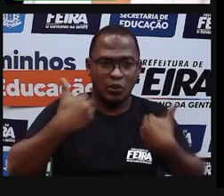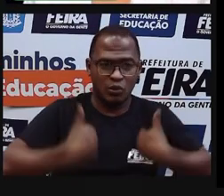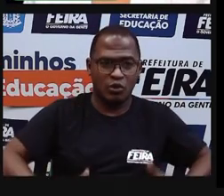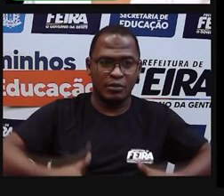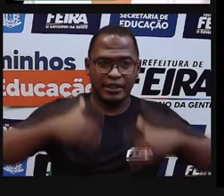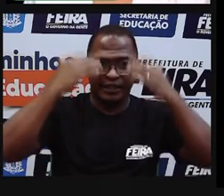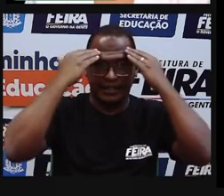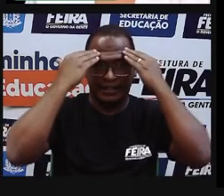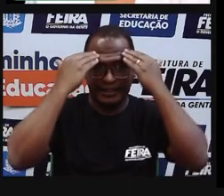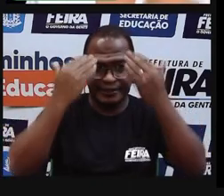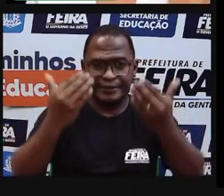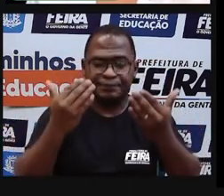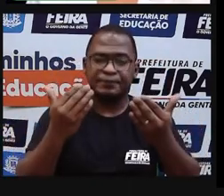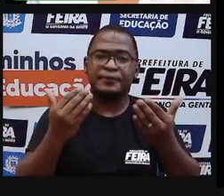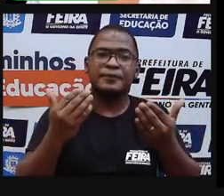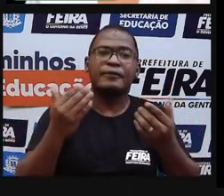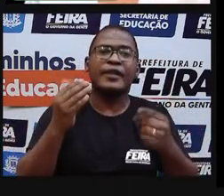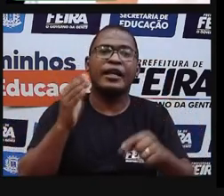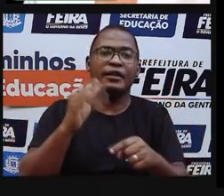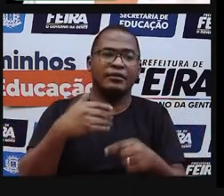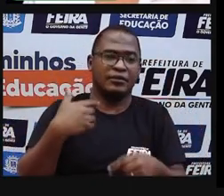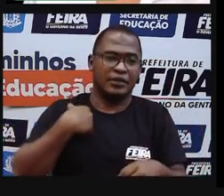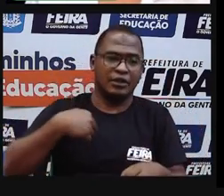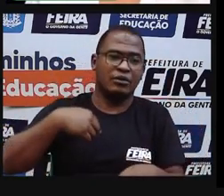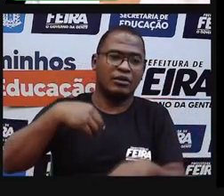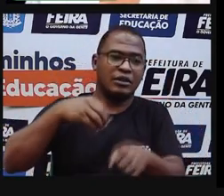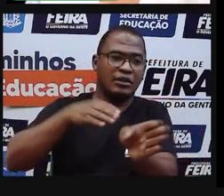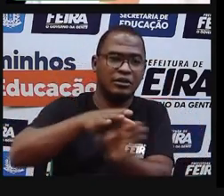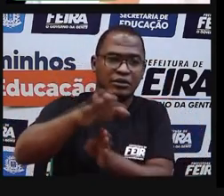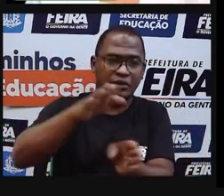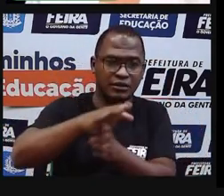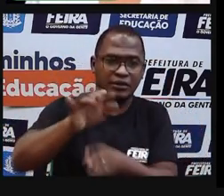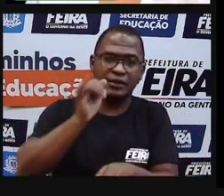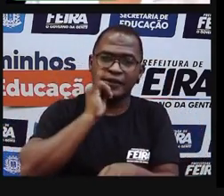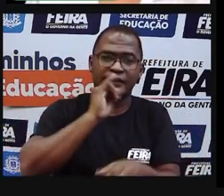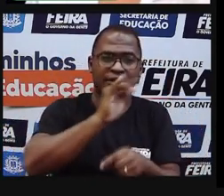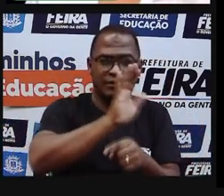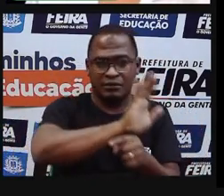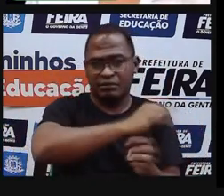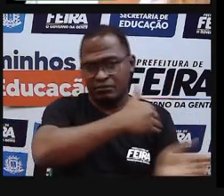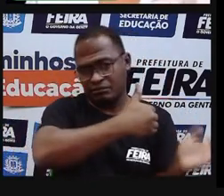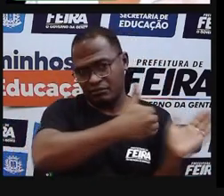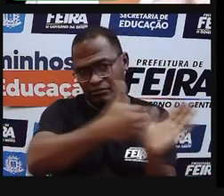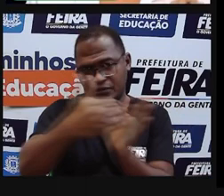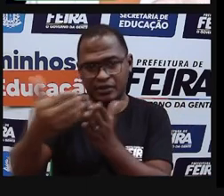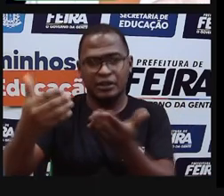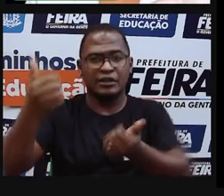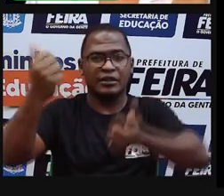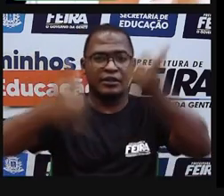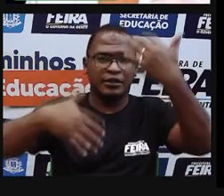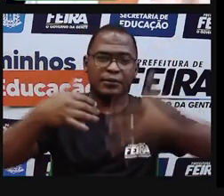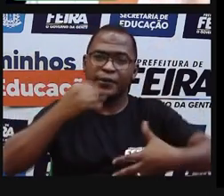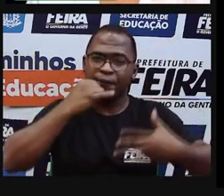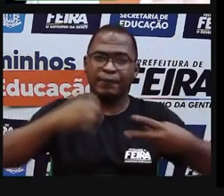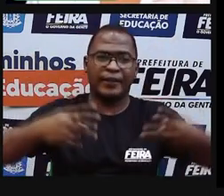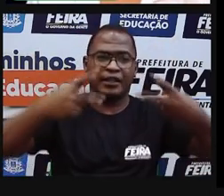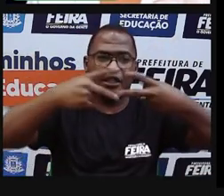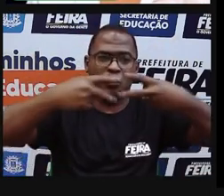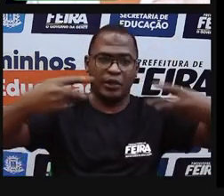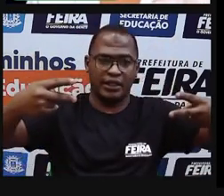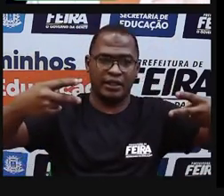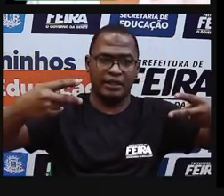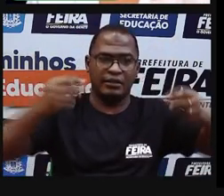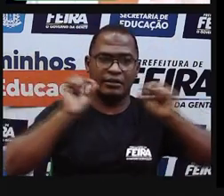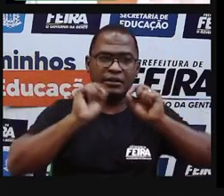Vocês podem assistir esse vídeo depois. para descobrir como a alimentação ajuda até no combate ao COVID.